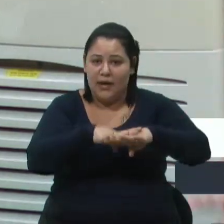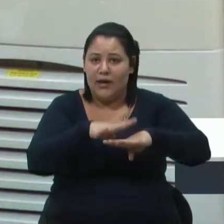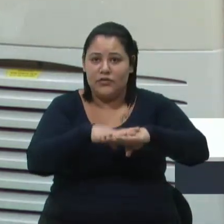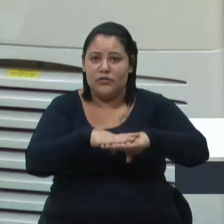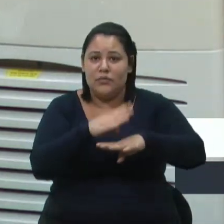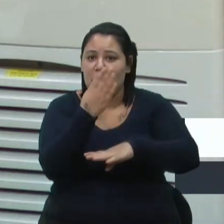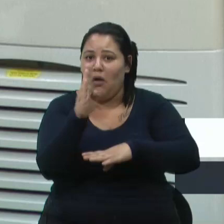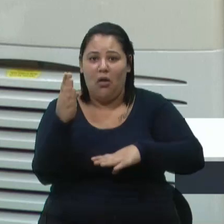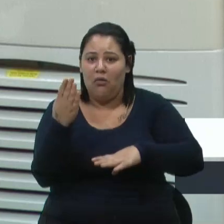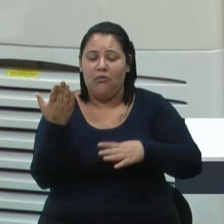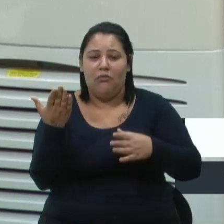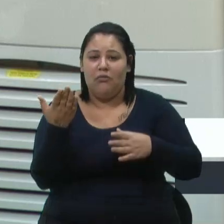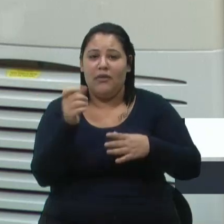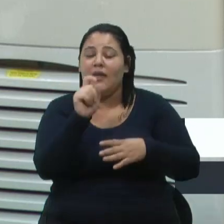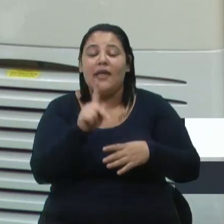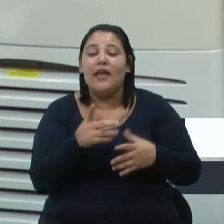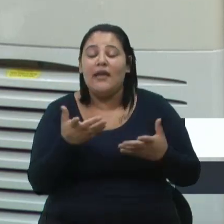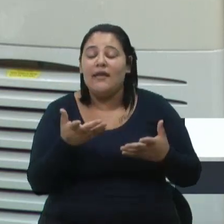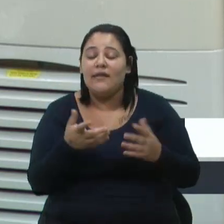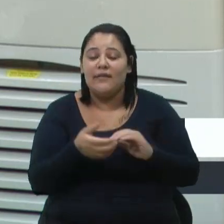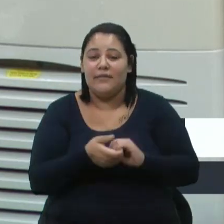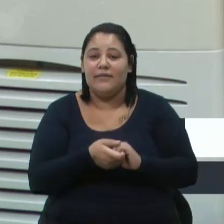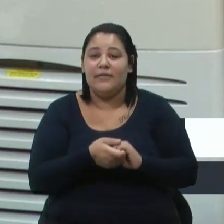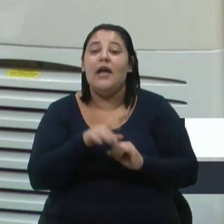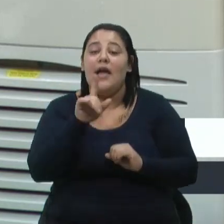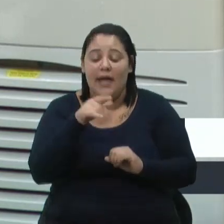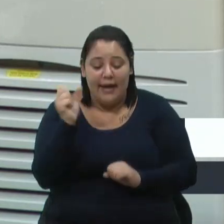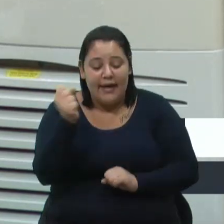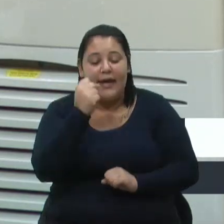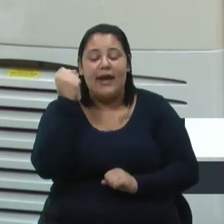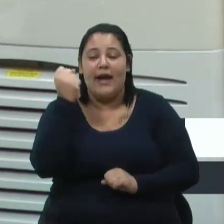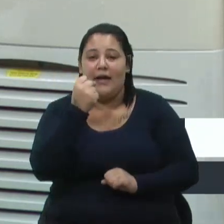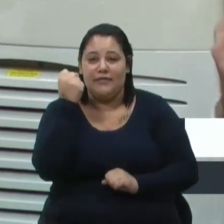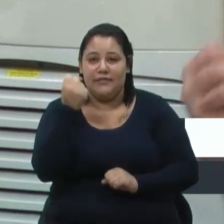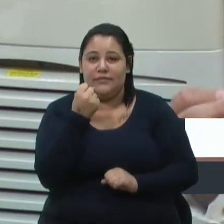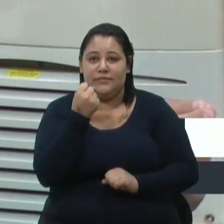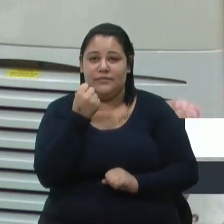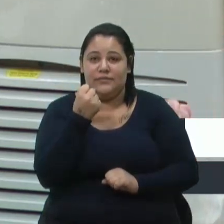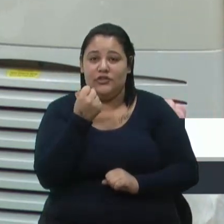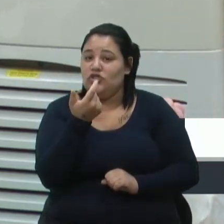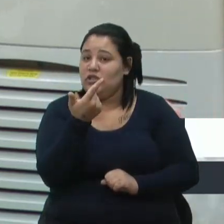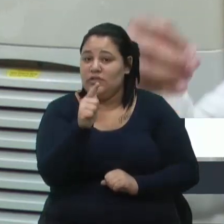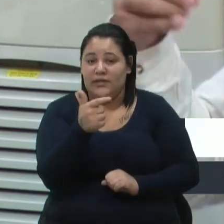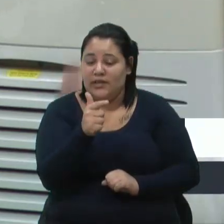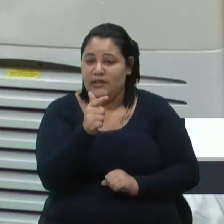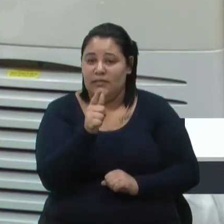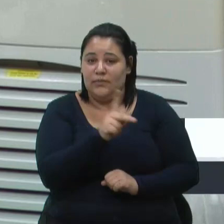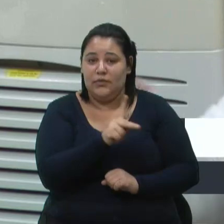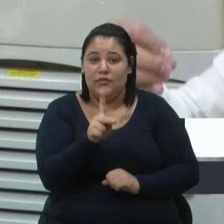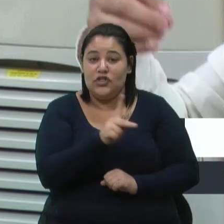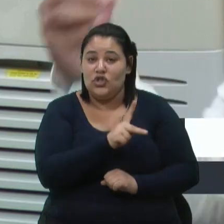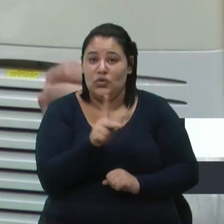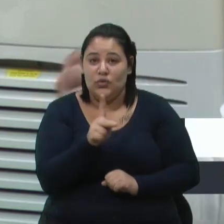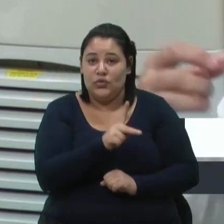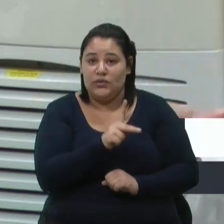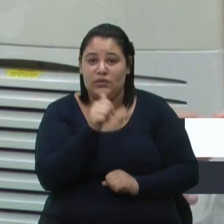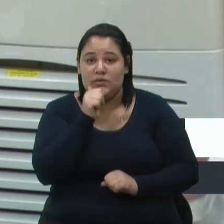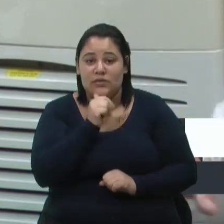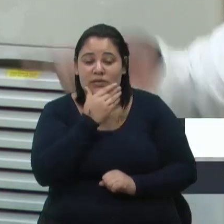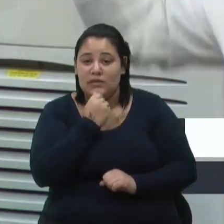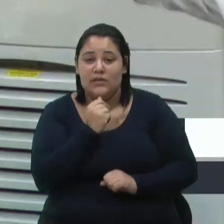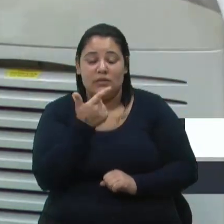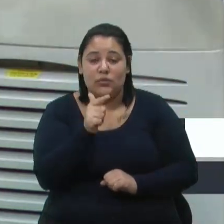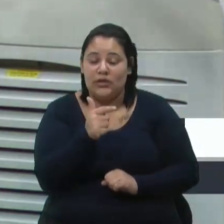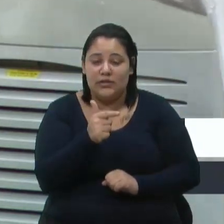o biólogo? Então, a situação é grave. Nós não teremos professor, professores e professoras.